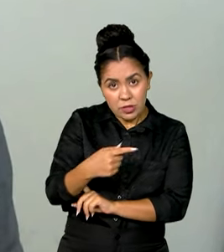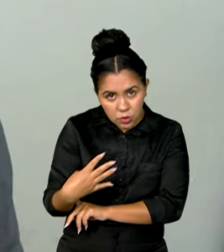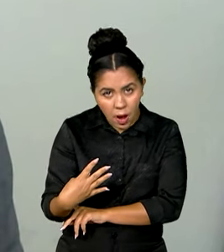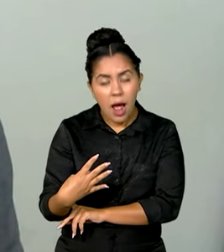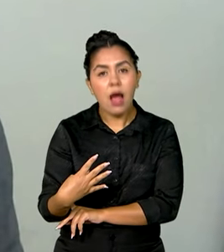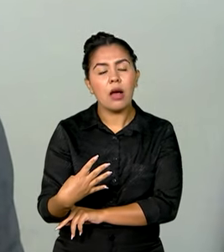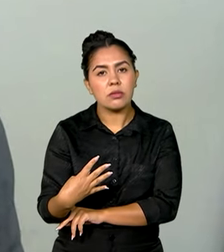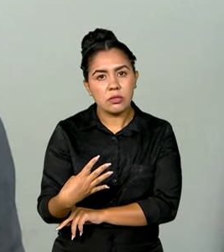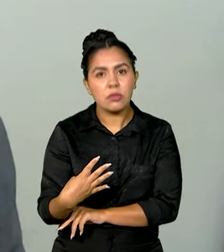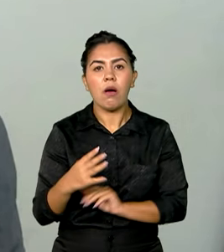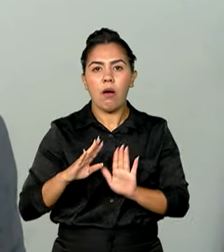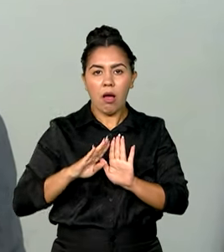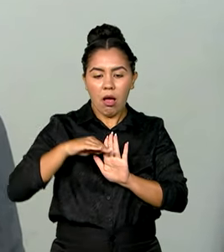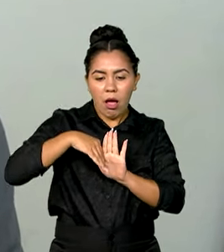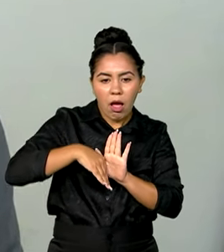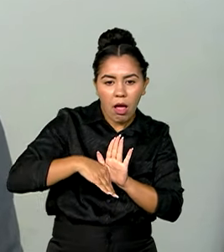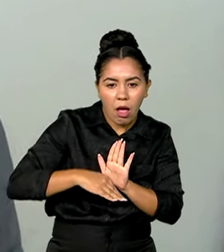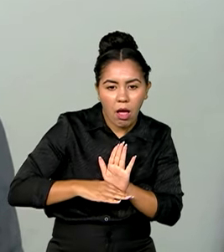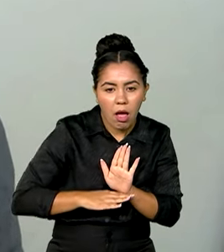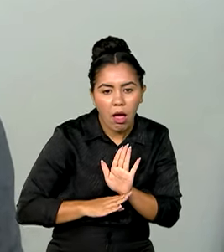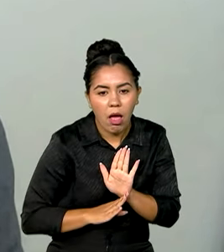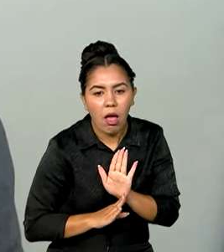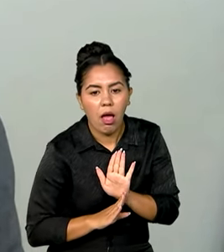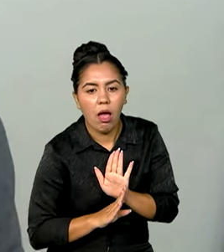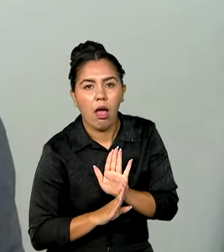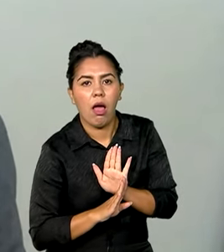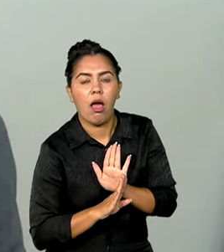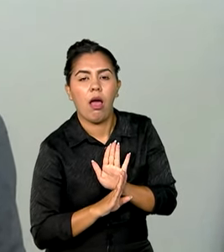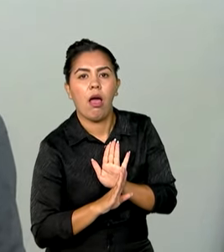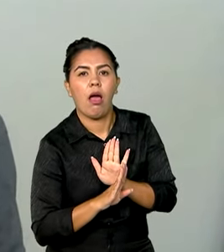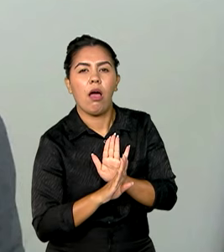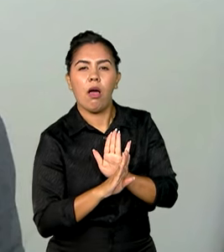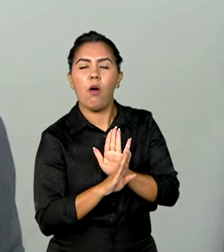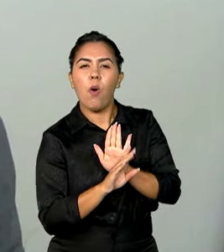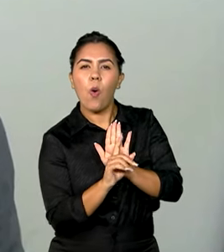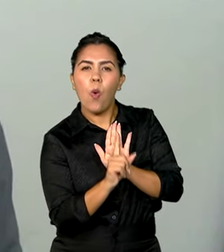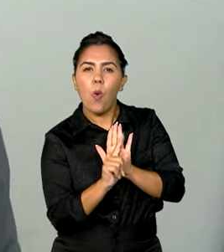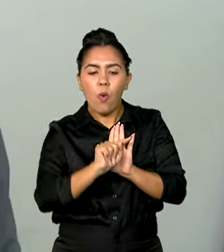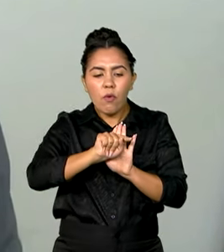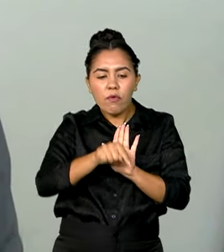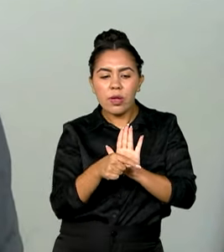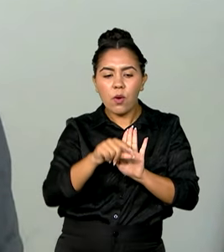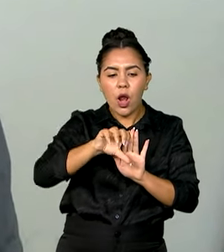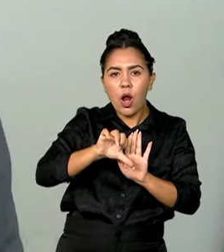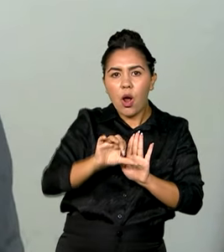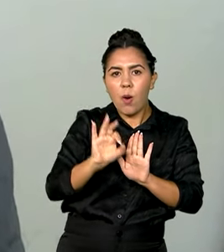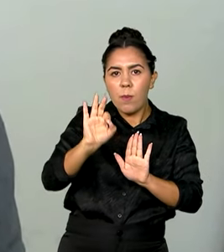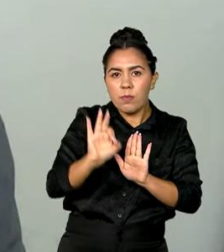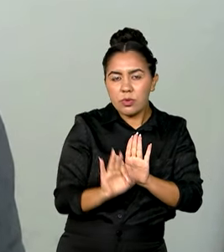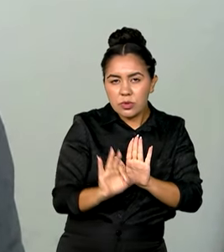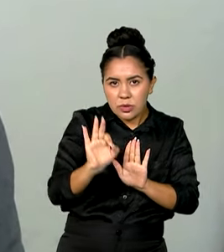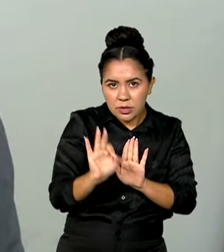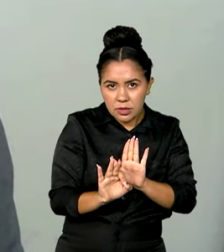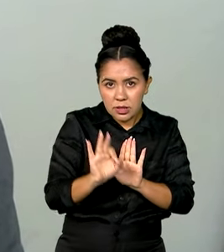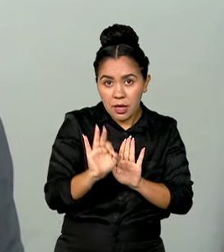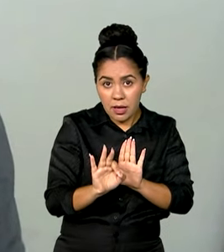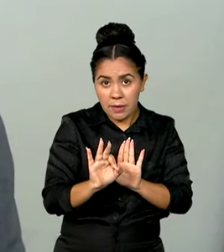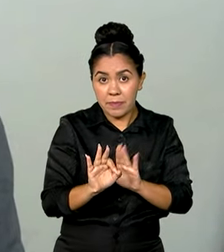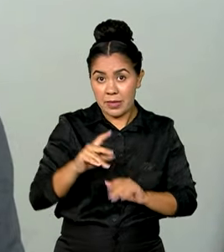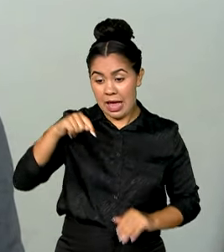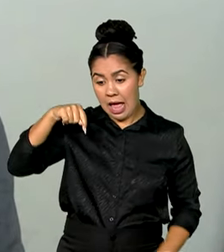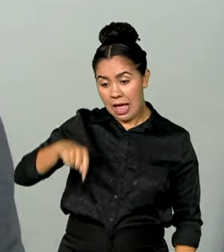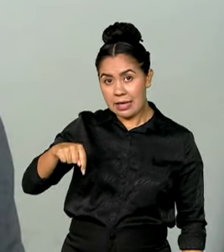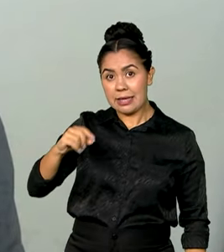está crescendo. No primeiro semestre, um crescimento de 1,9%. E aqui na CNI,